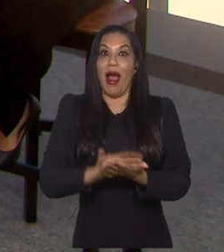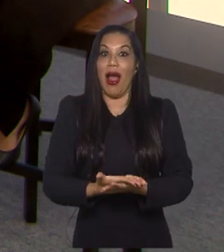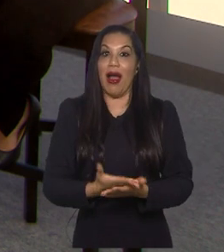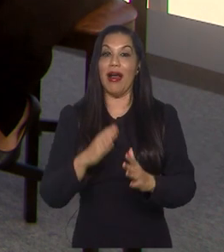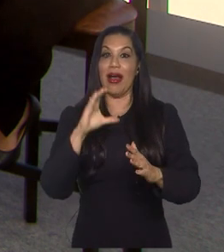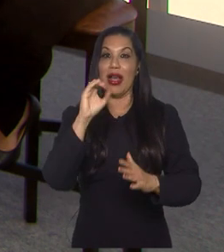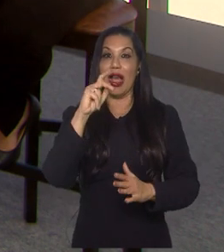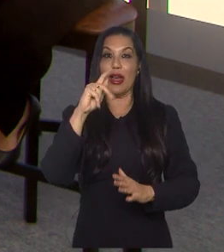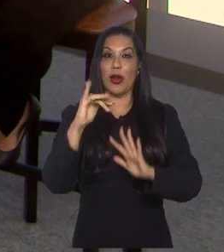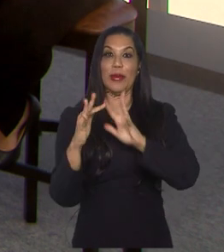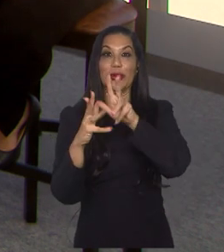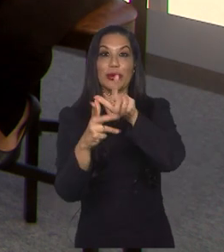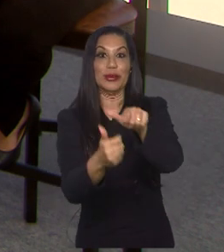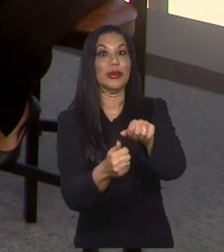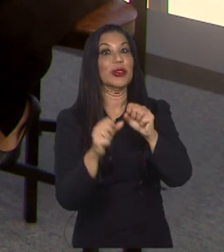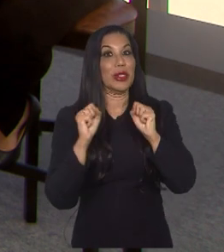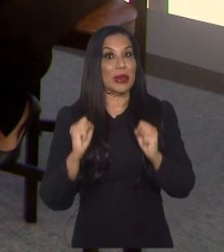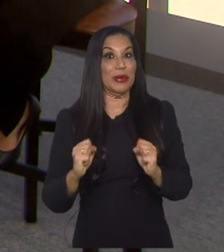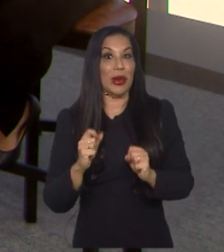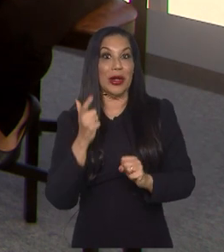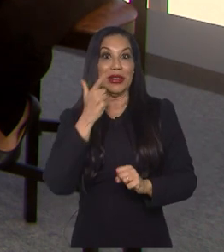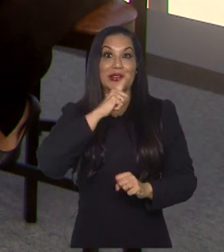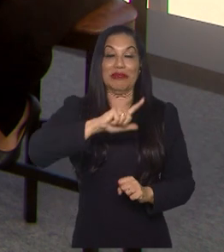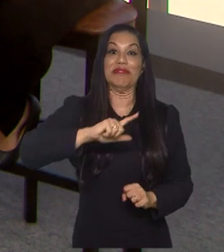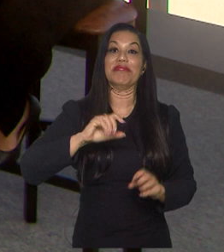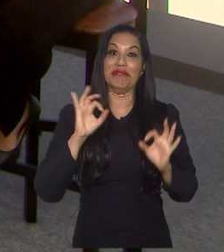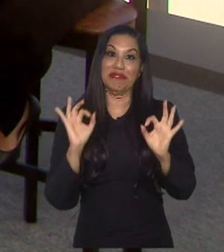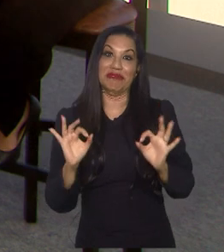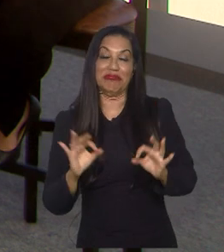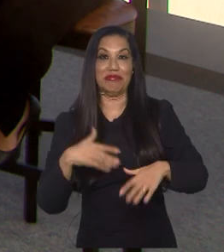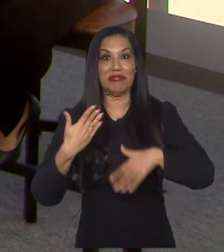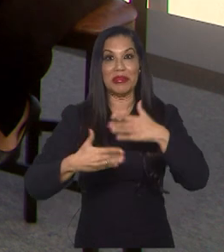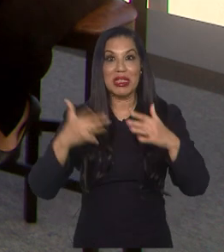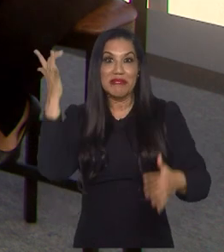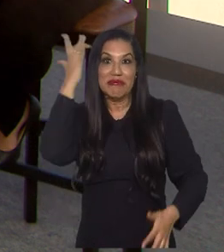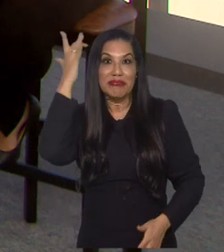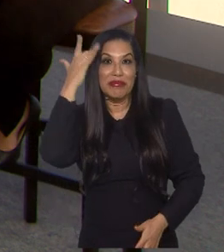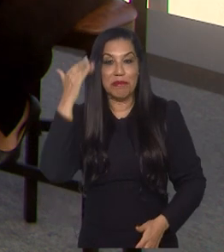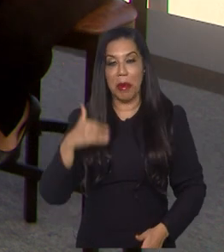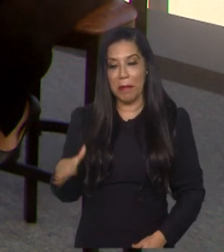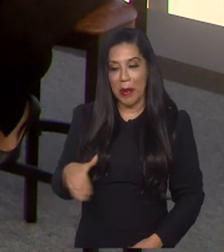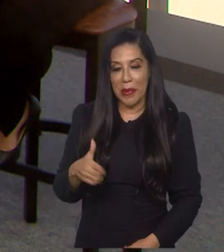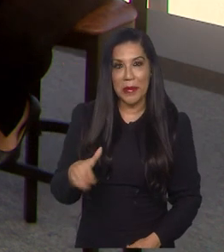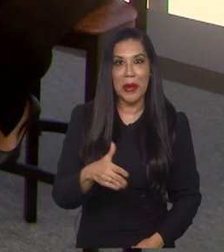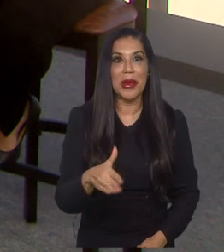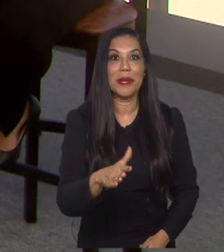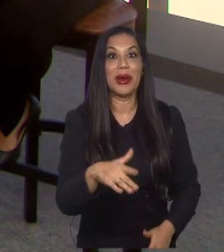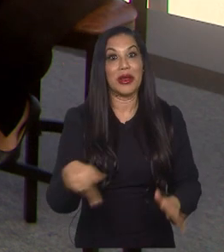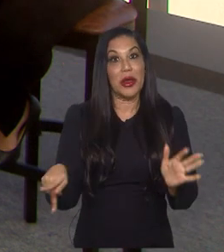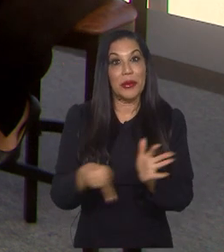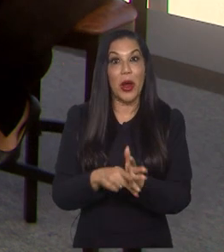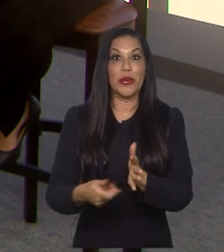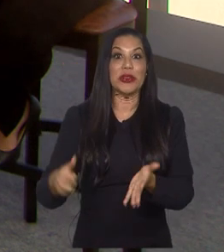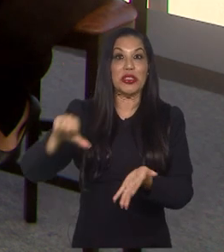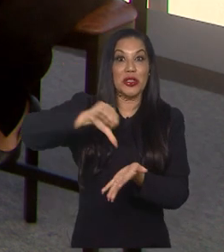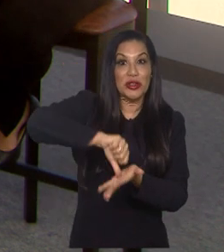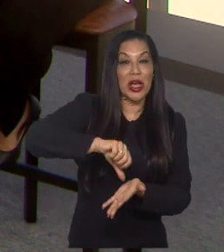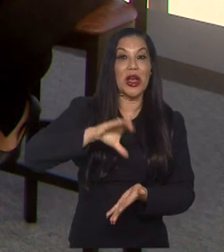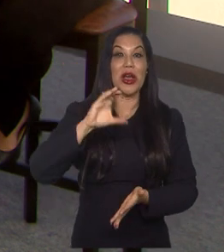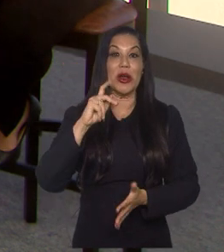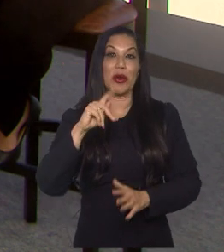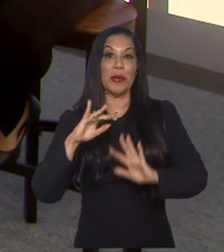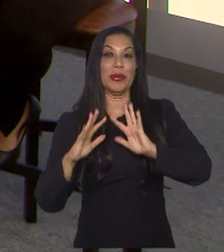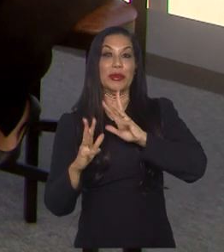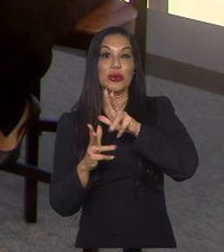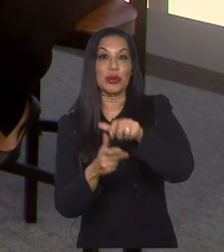do Mundo e ter talvez aí o seu melhor desempenho em Copas, né? Uma Copa em casa com todos esses fatores aí